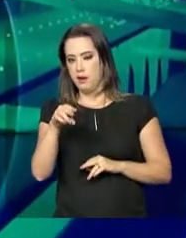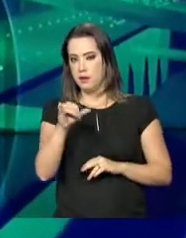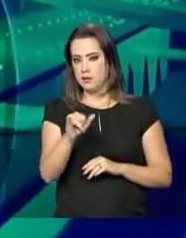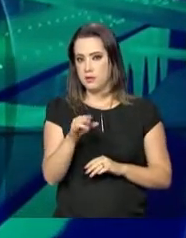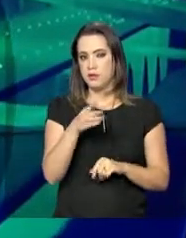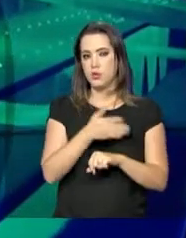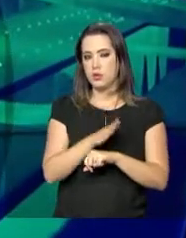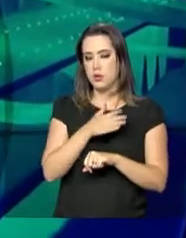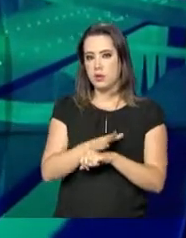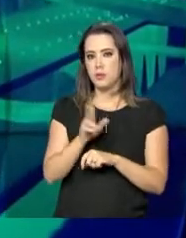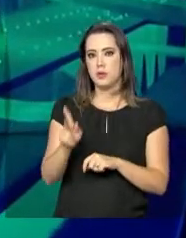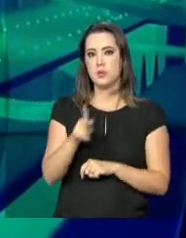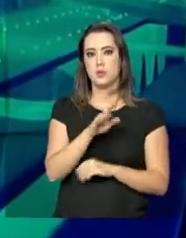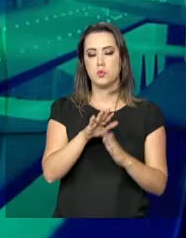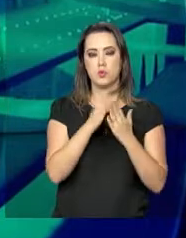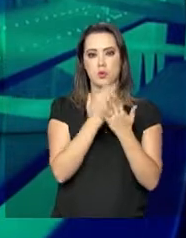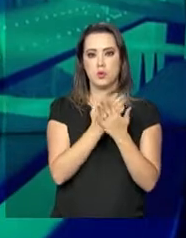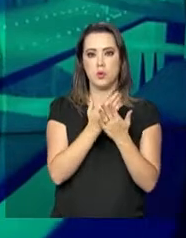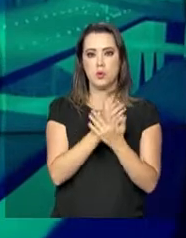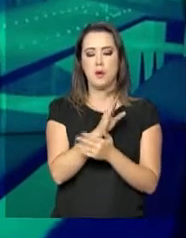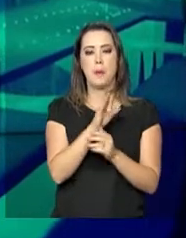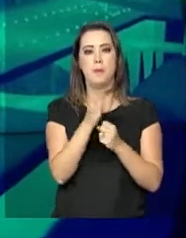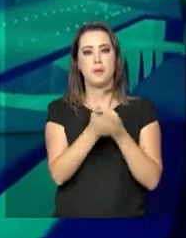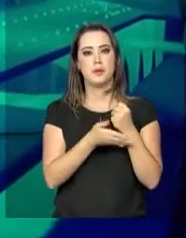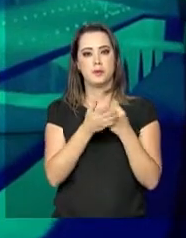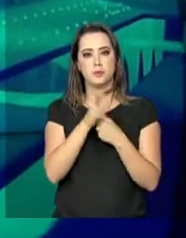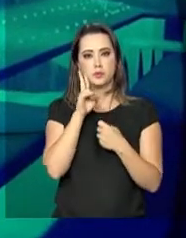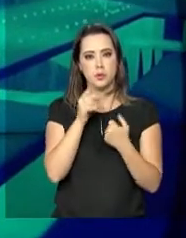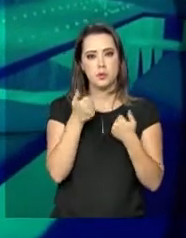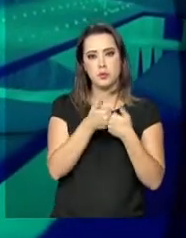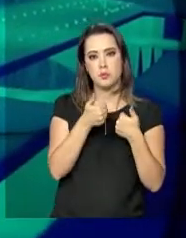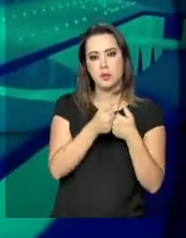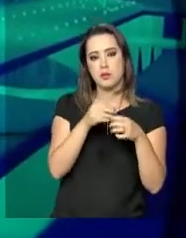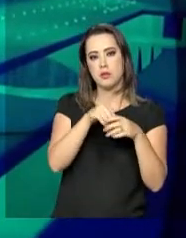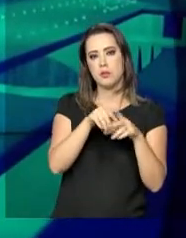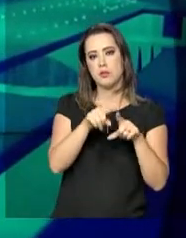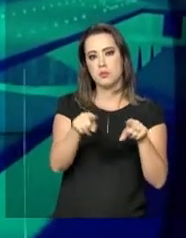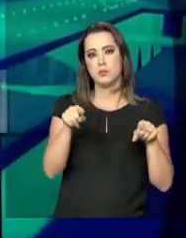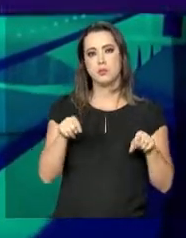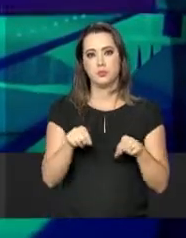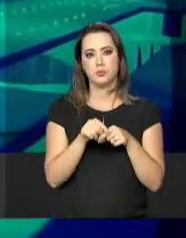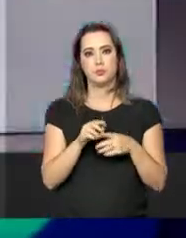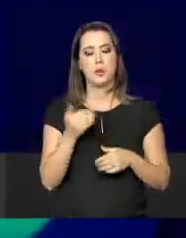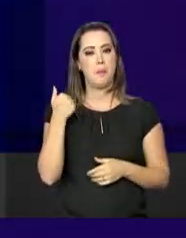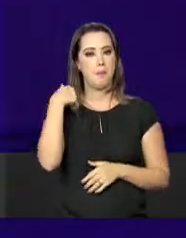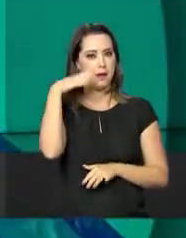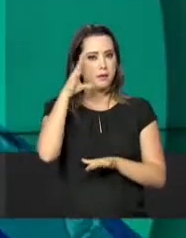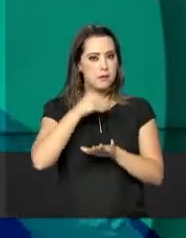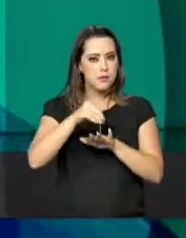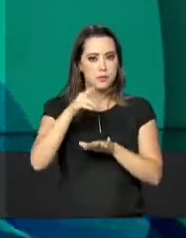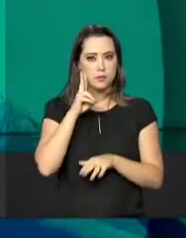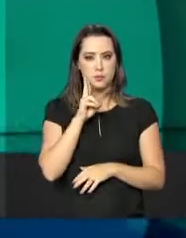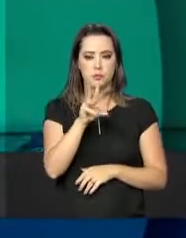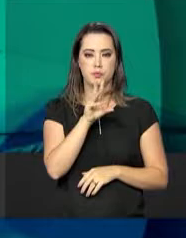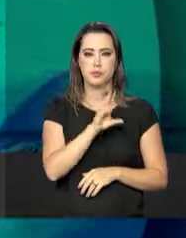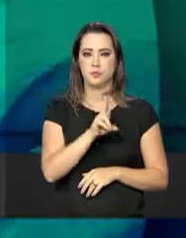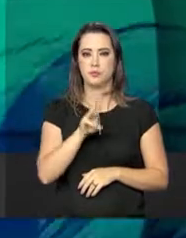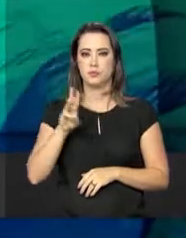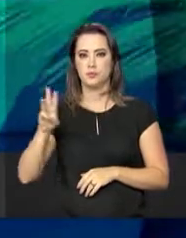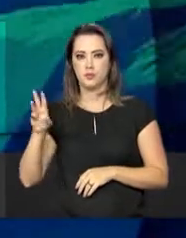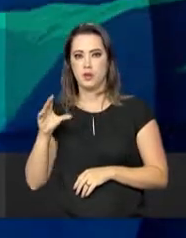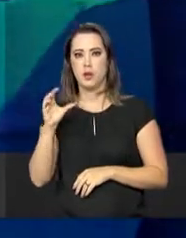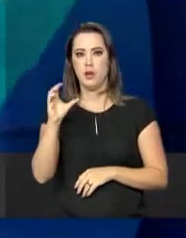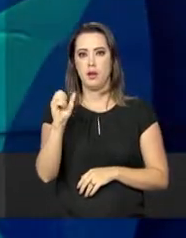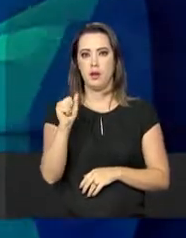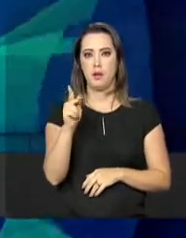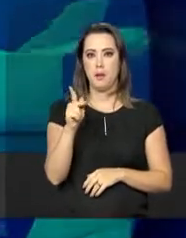professor da Escola de Educação Básica que acompanhará os residentes dentro de sala de aula. Para mais informações, acesse o site da